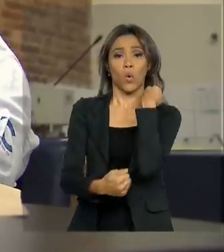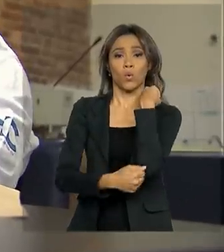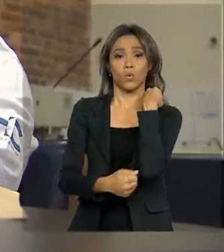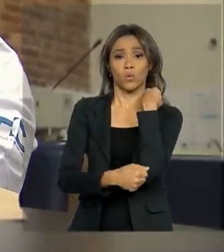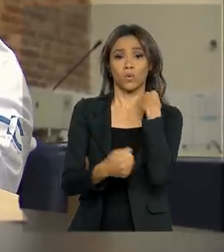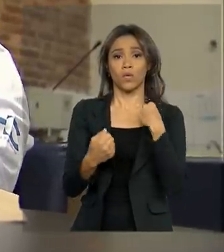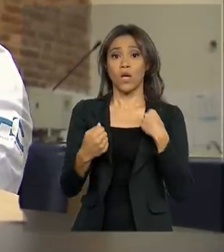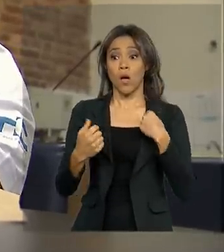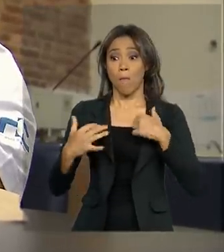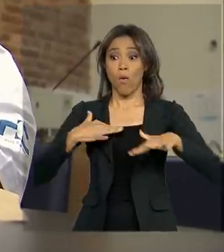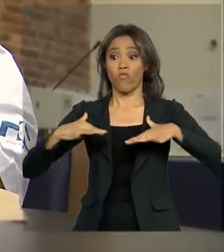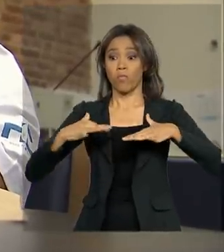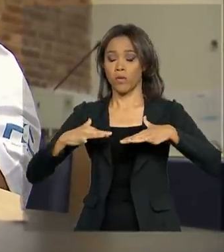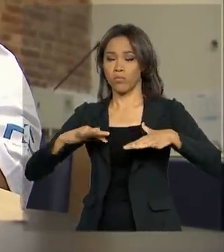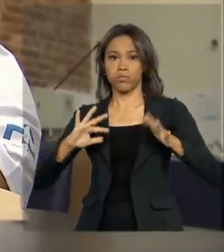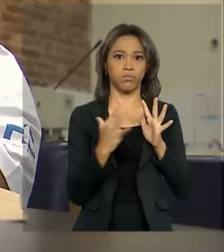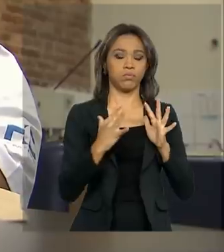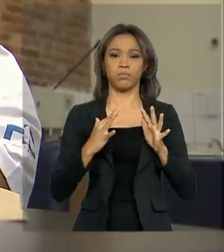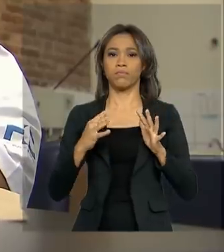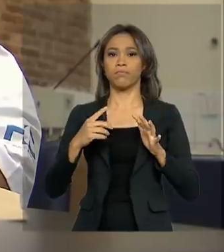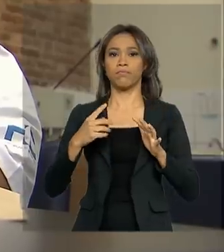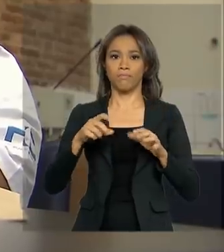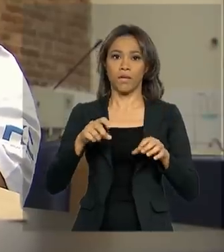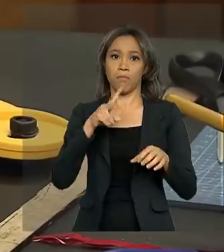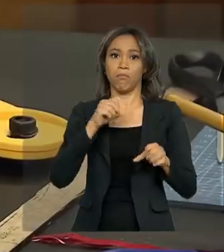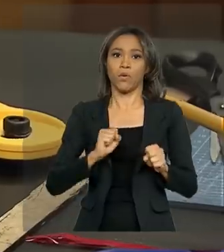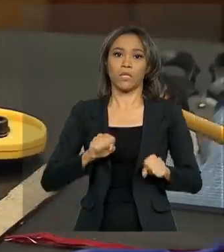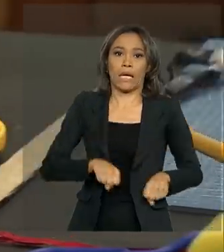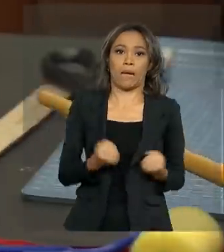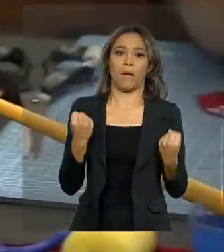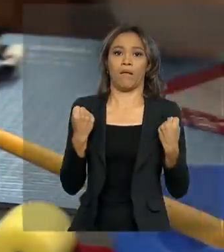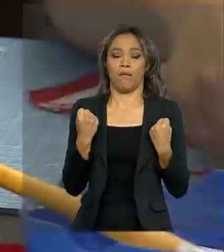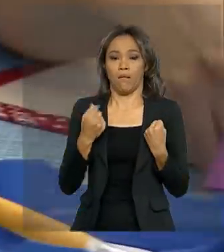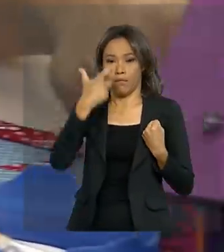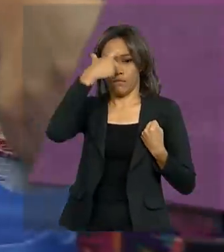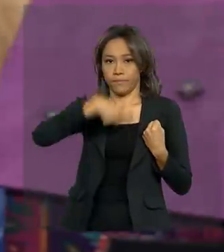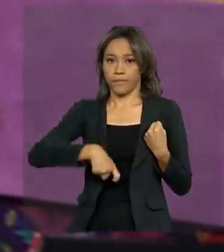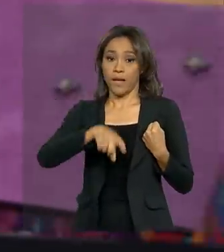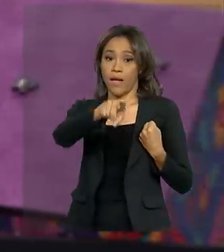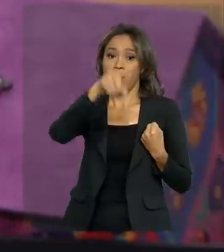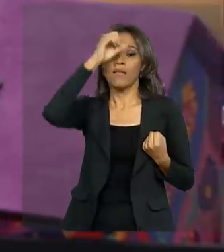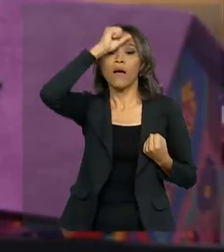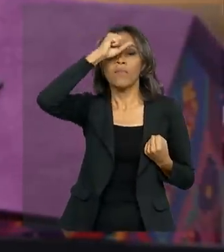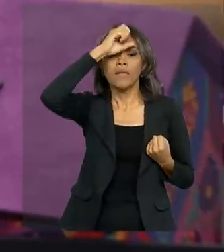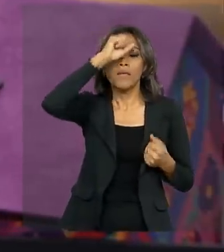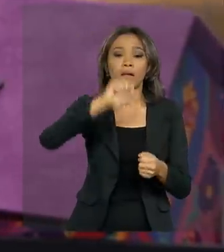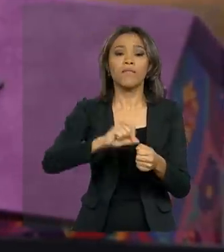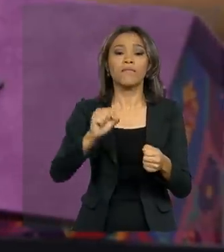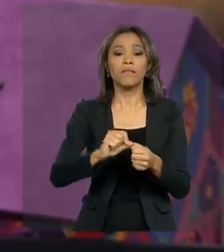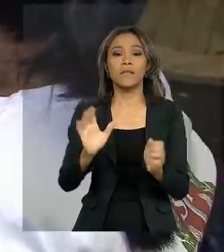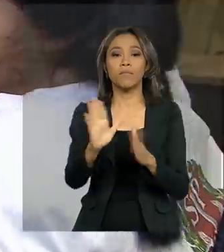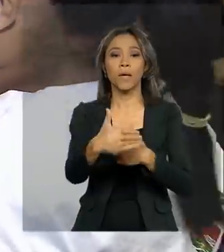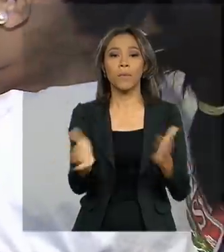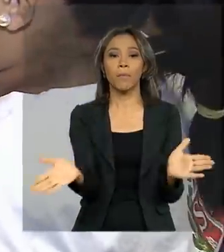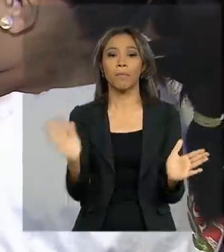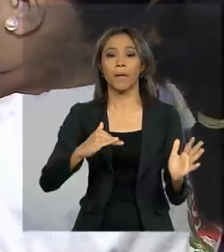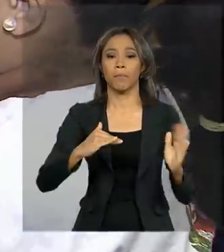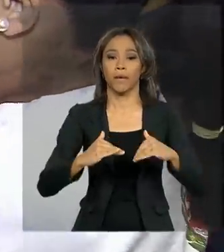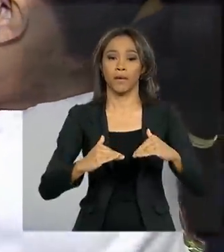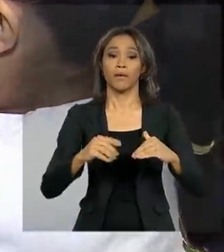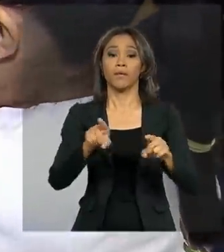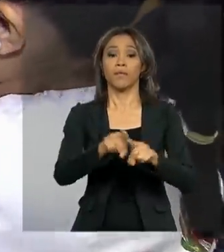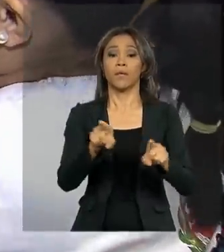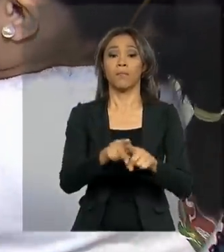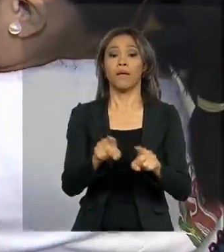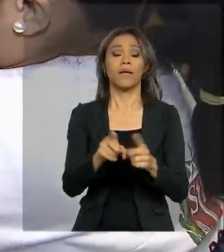pode fazer movimentos bruscos por riscos de fratura. Joana está aprendendo a fazer caixas de papel cartão e capas